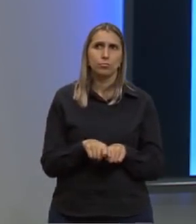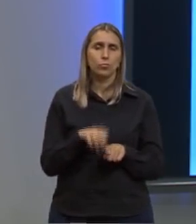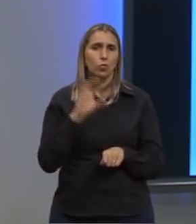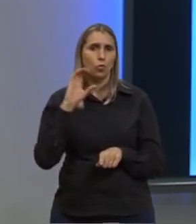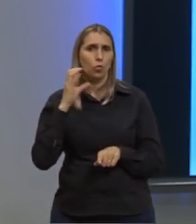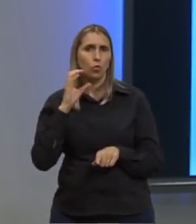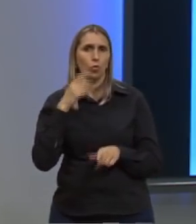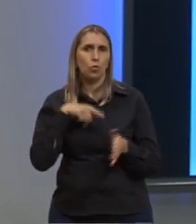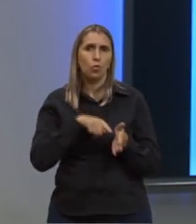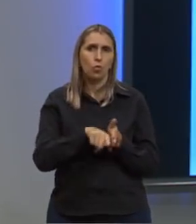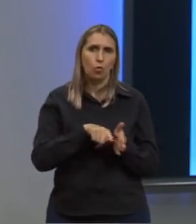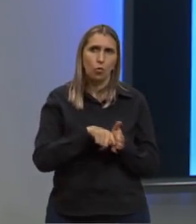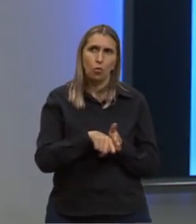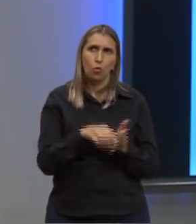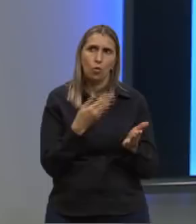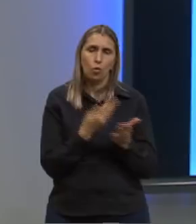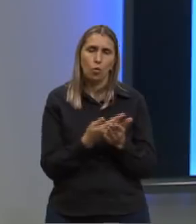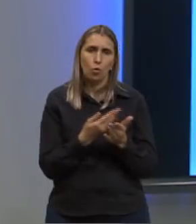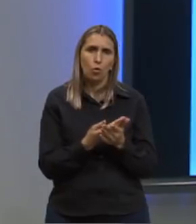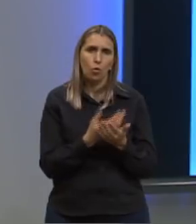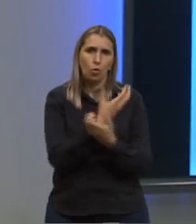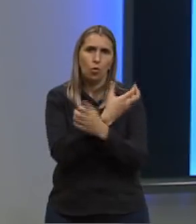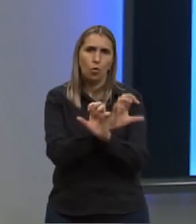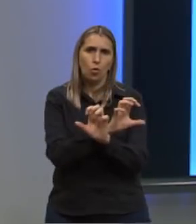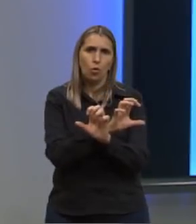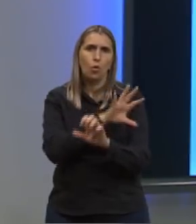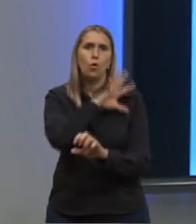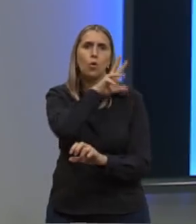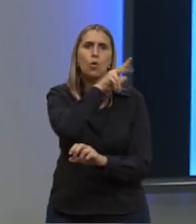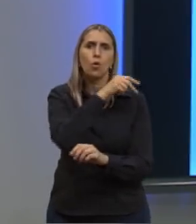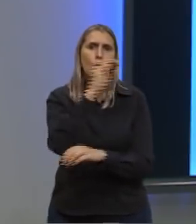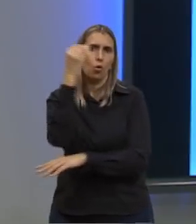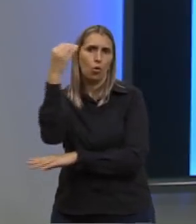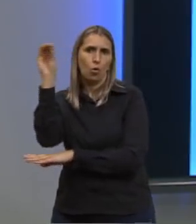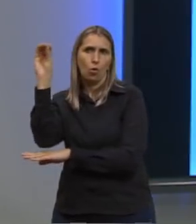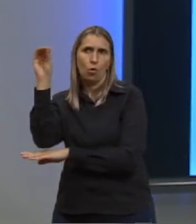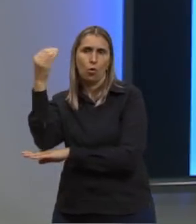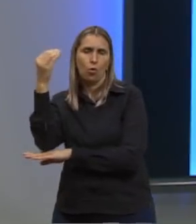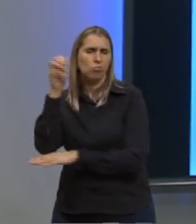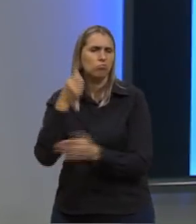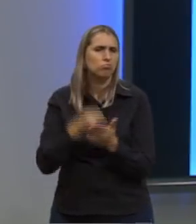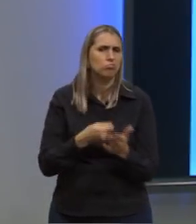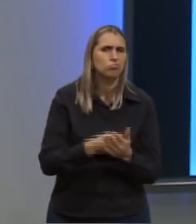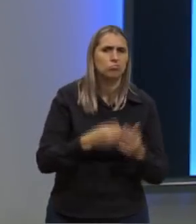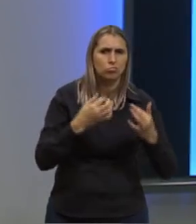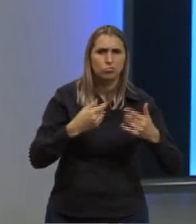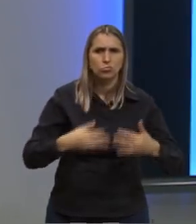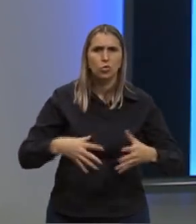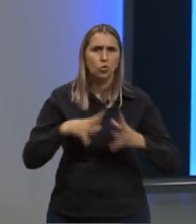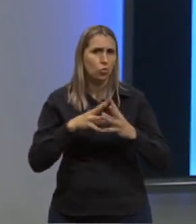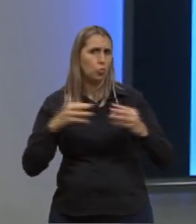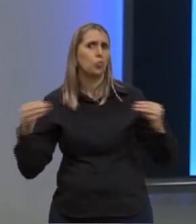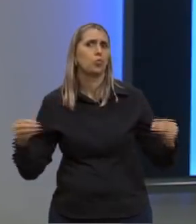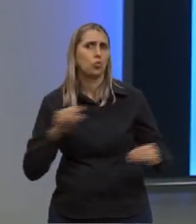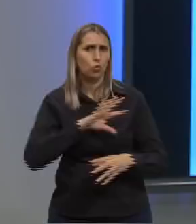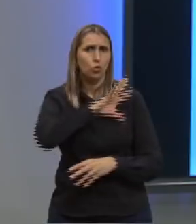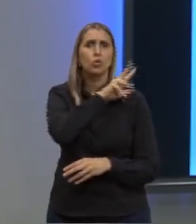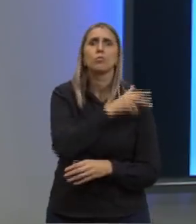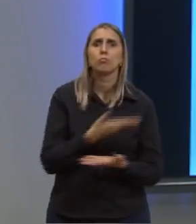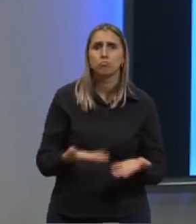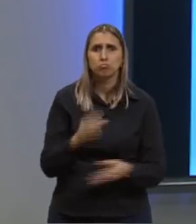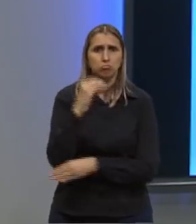Paleontólogos estudam fósseis e esqueletos de dinossauros para tentar explicar o desaparecimento desses animais.